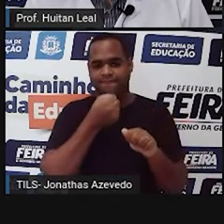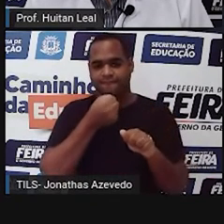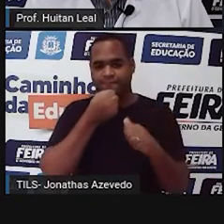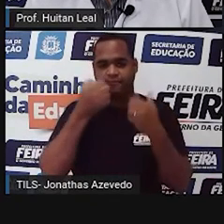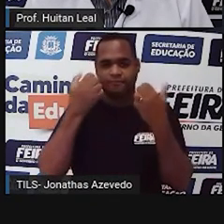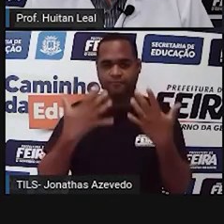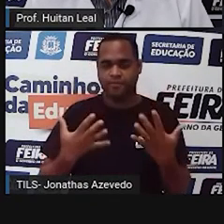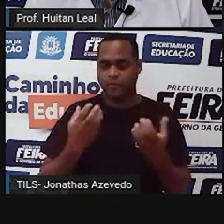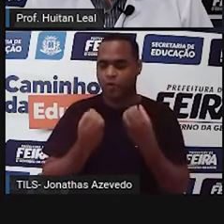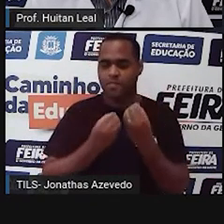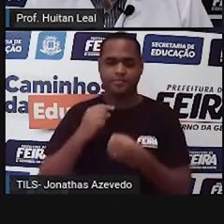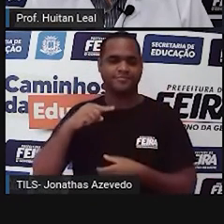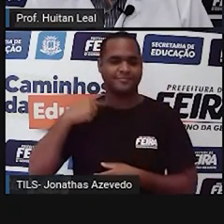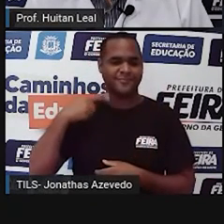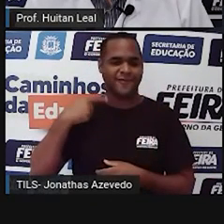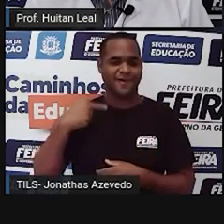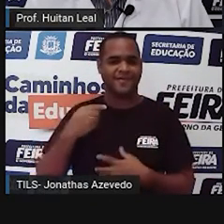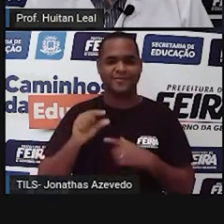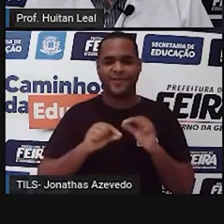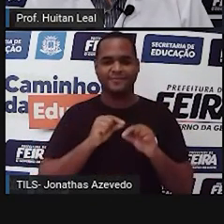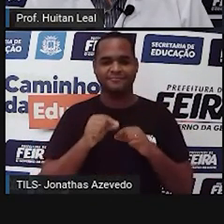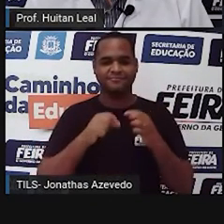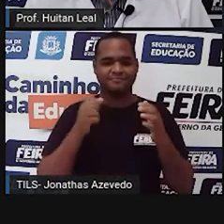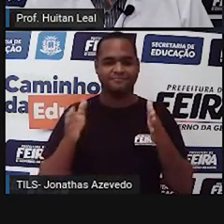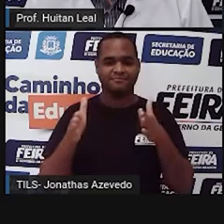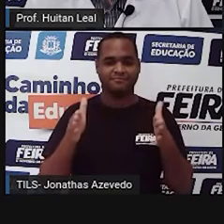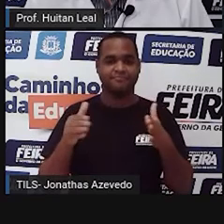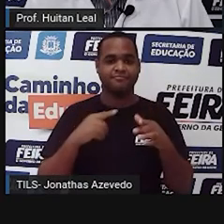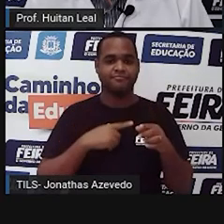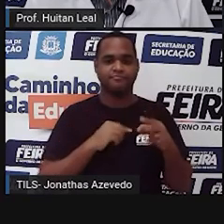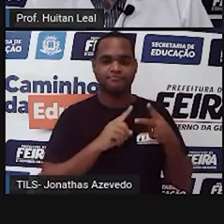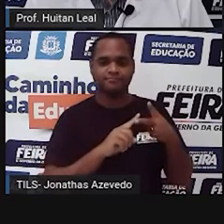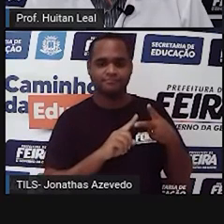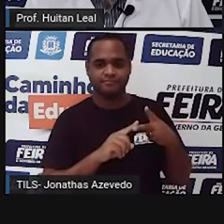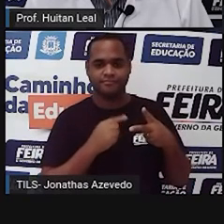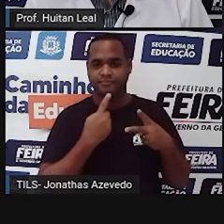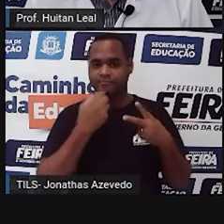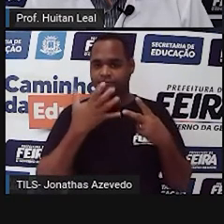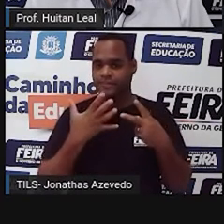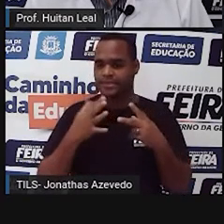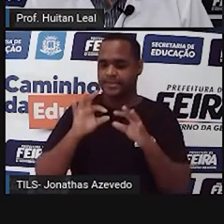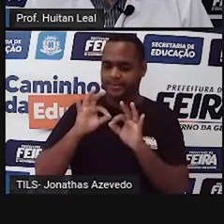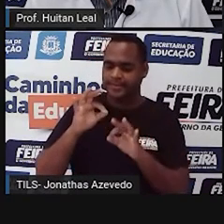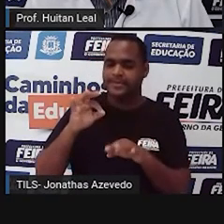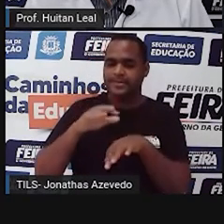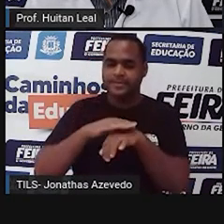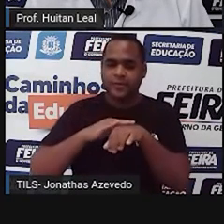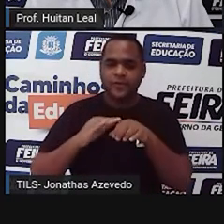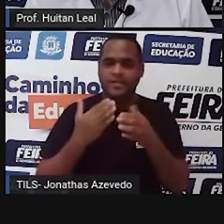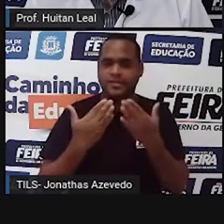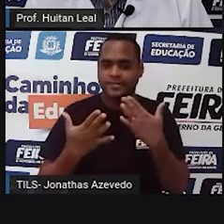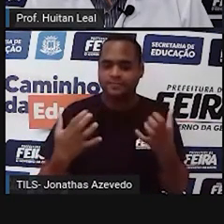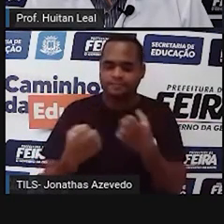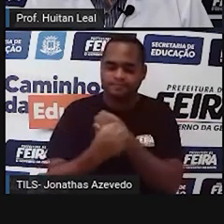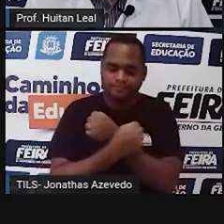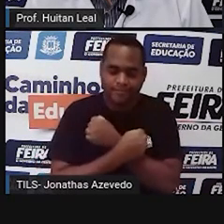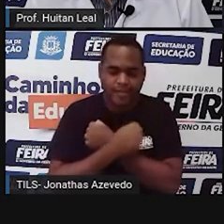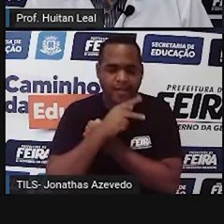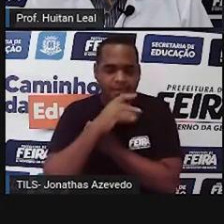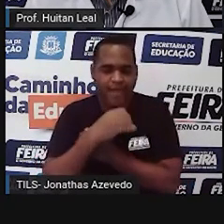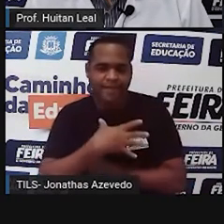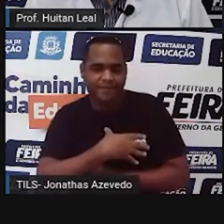carreira como advogado. Depois de uma longa conversa, pai e filho se abraçaram demoradamente.